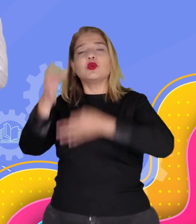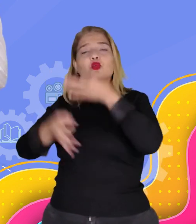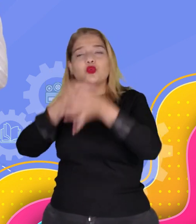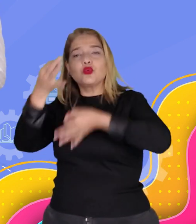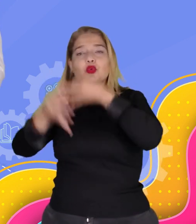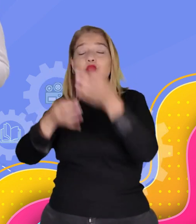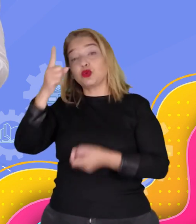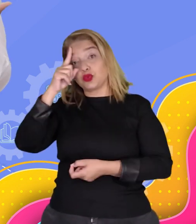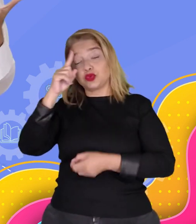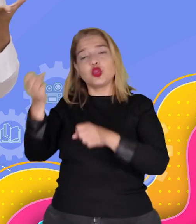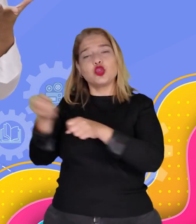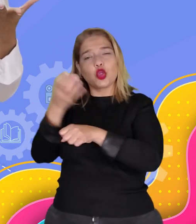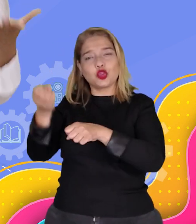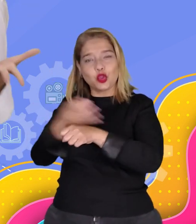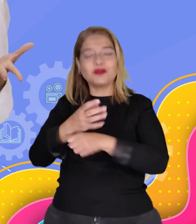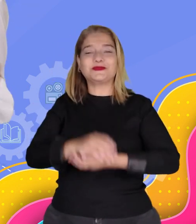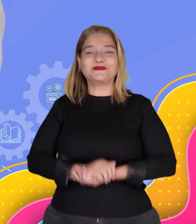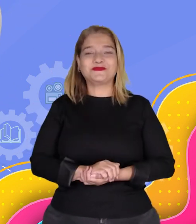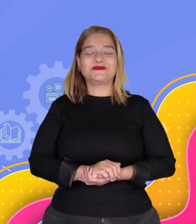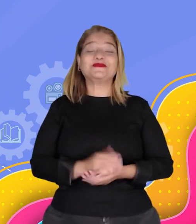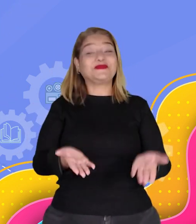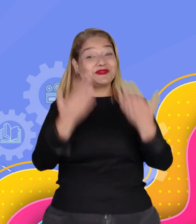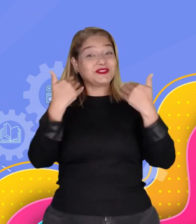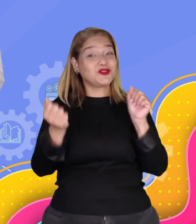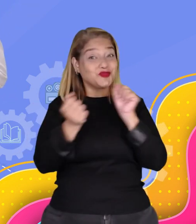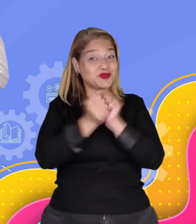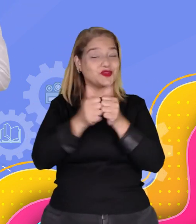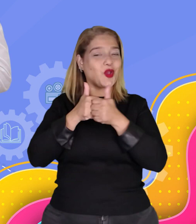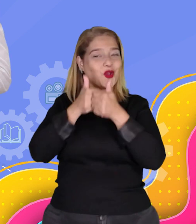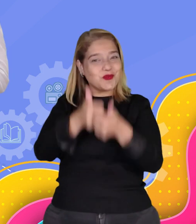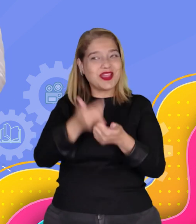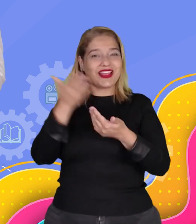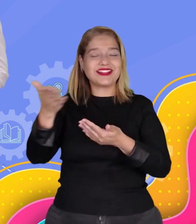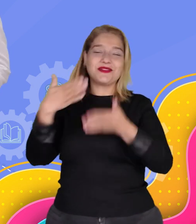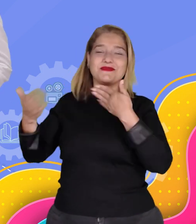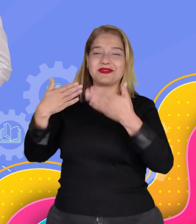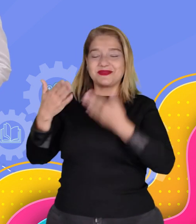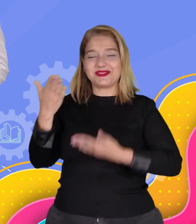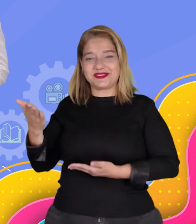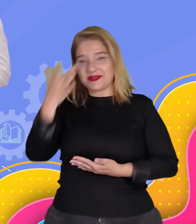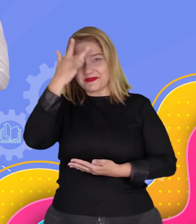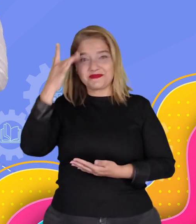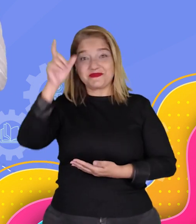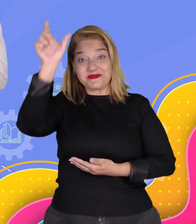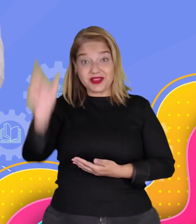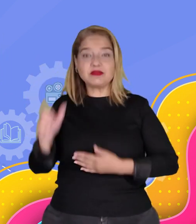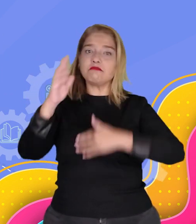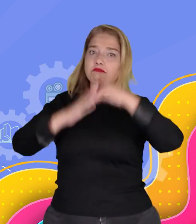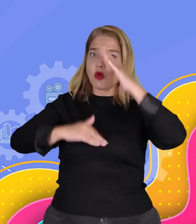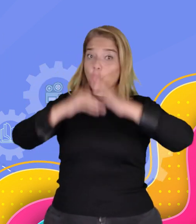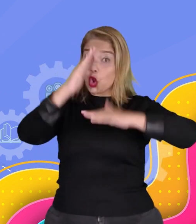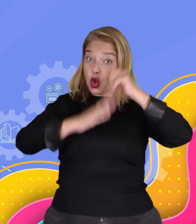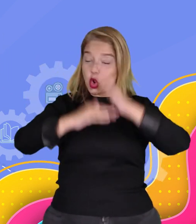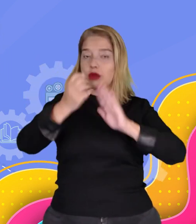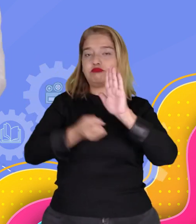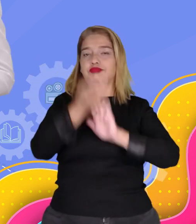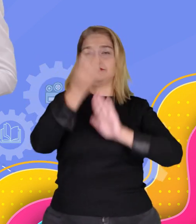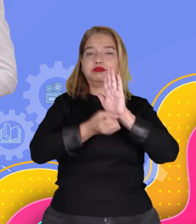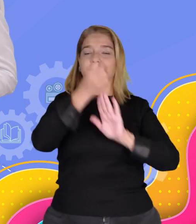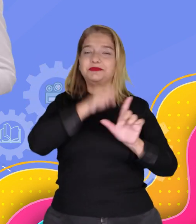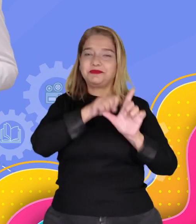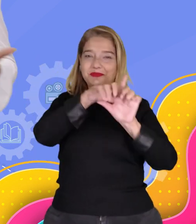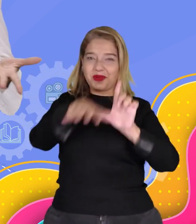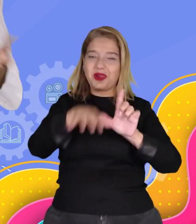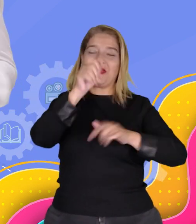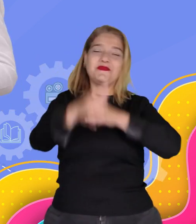jogo. Isso aí. Então vamos juntos acompanhar a nossa conversa com o Linker sobre a profissão de produtor